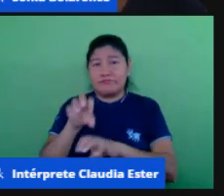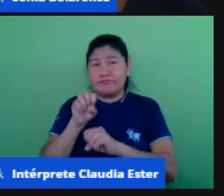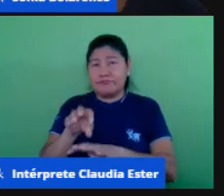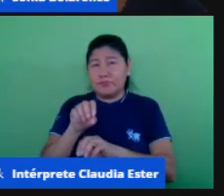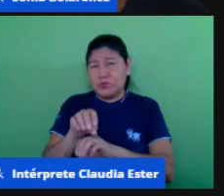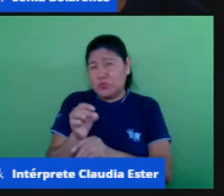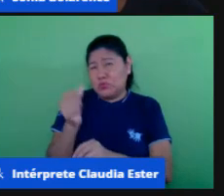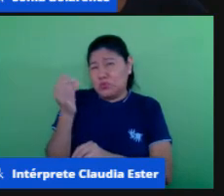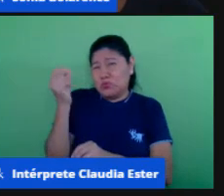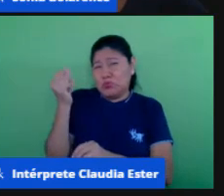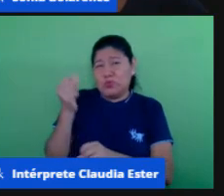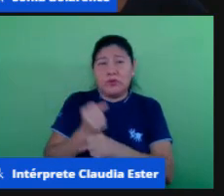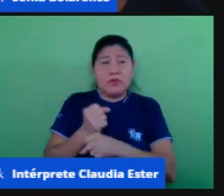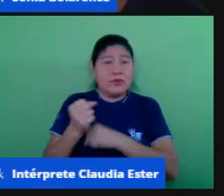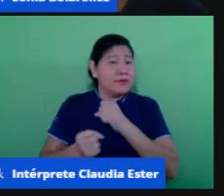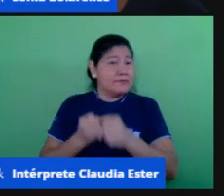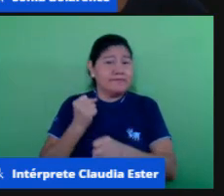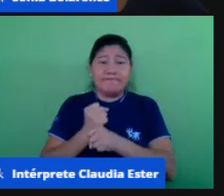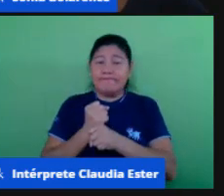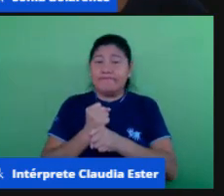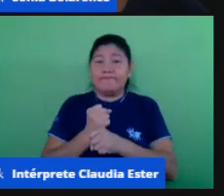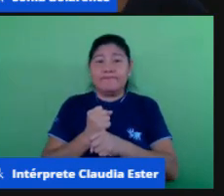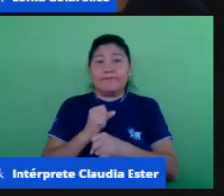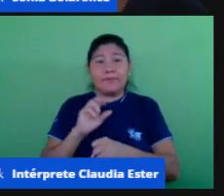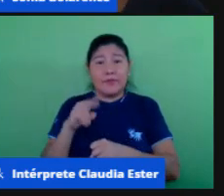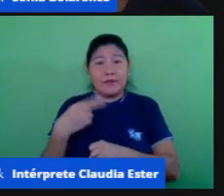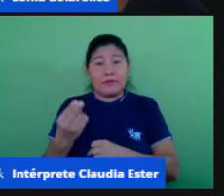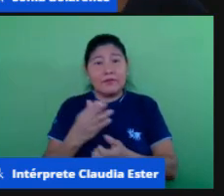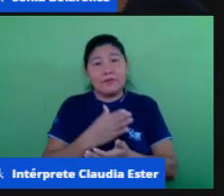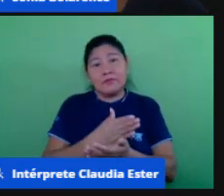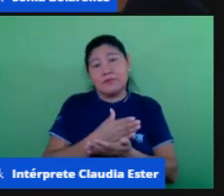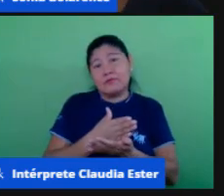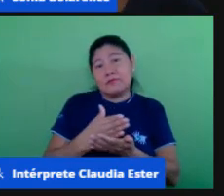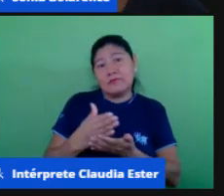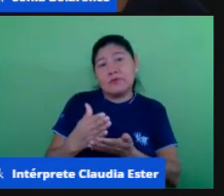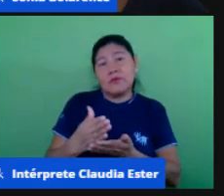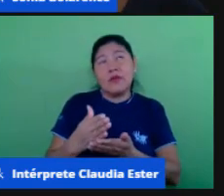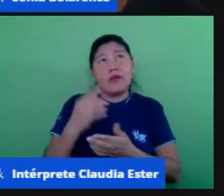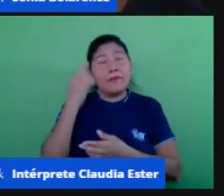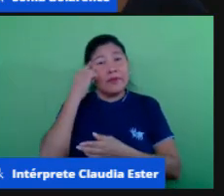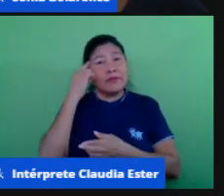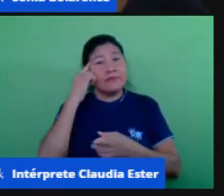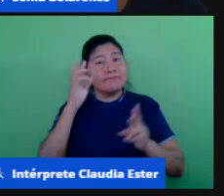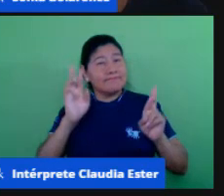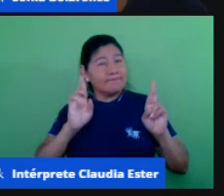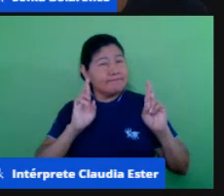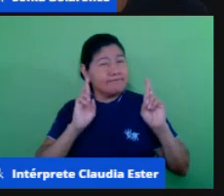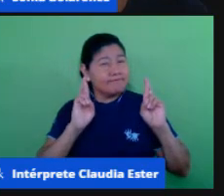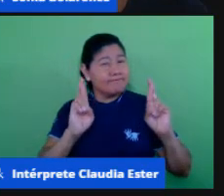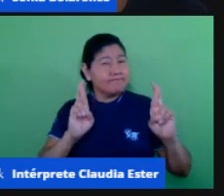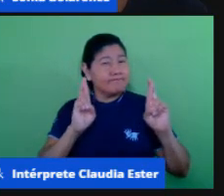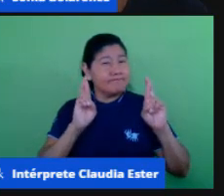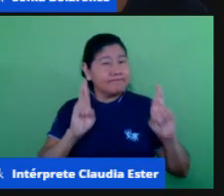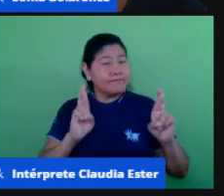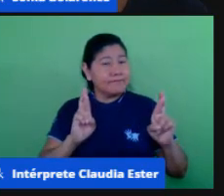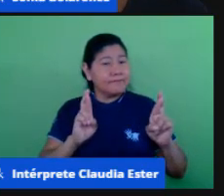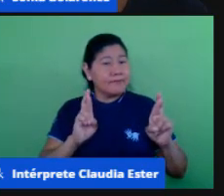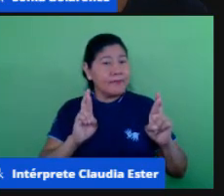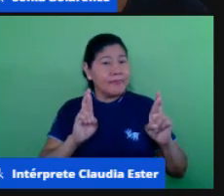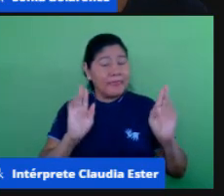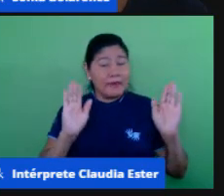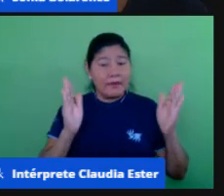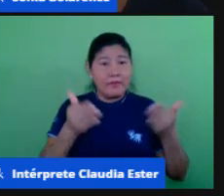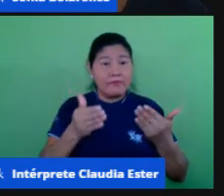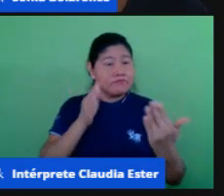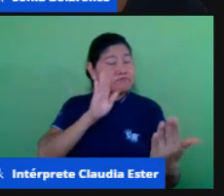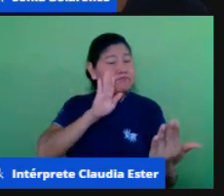e nós partimos aqui da desesperança frente a essa pandemia, da desesperança